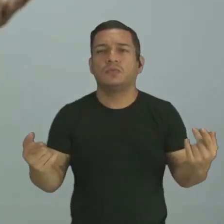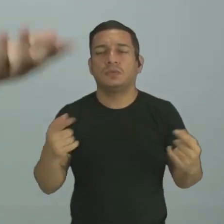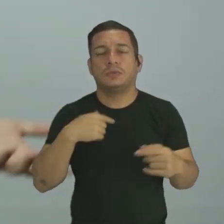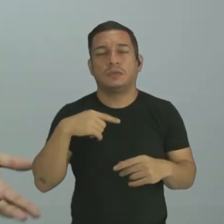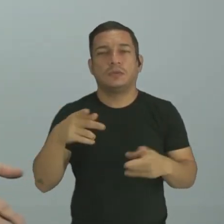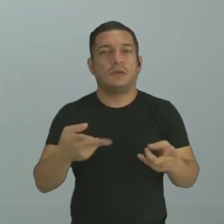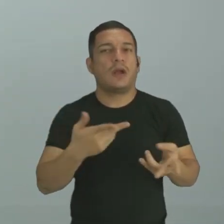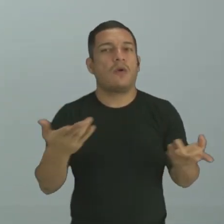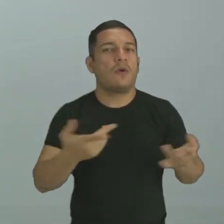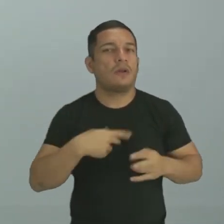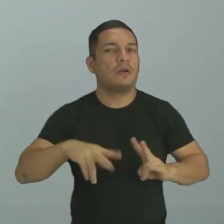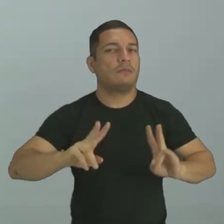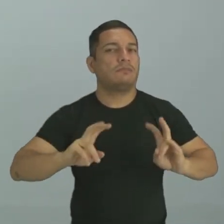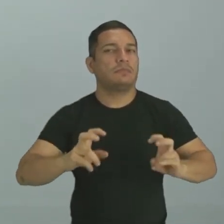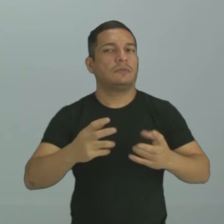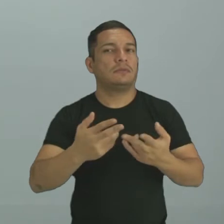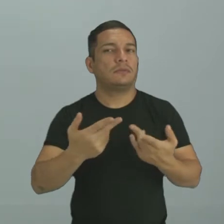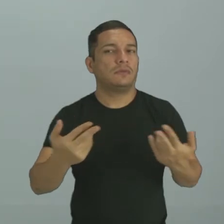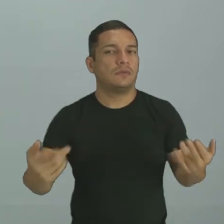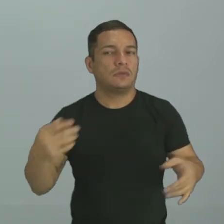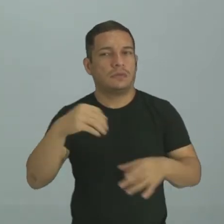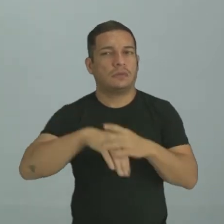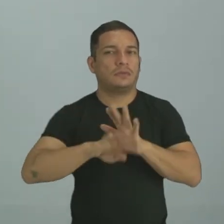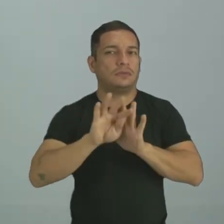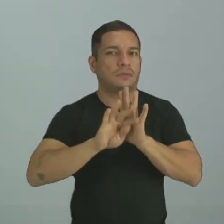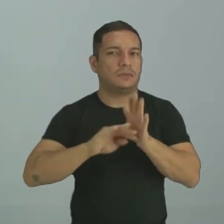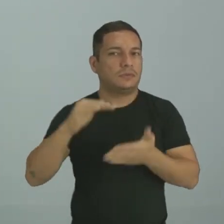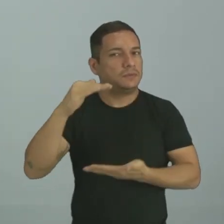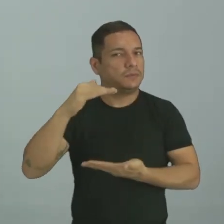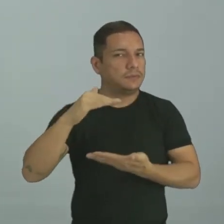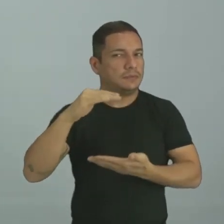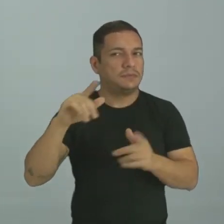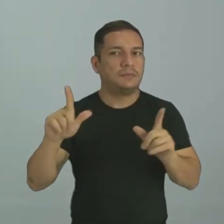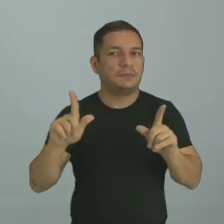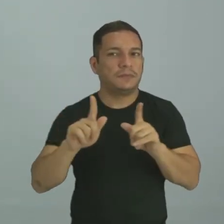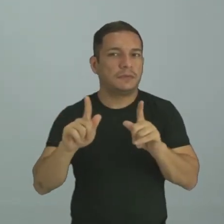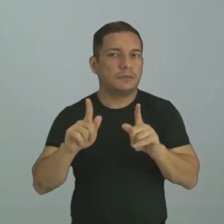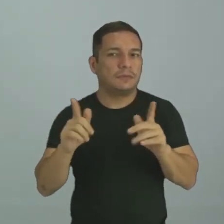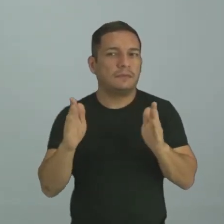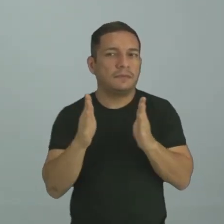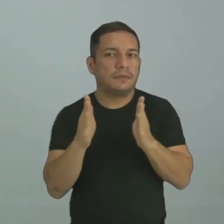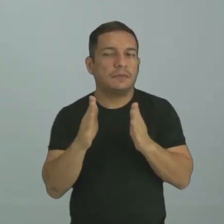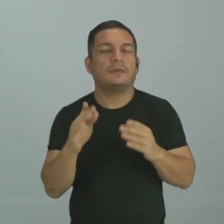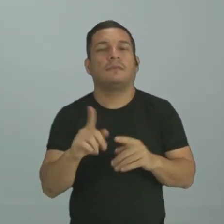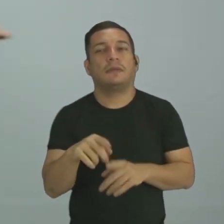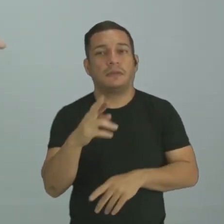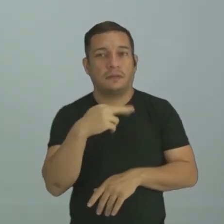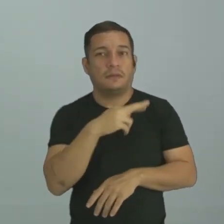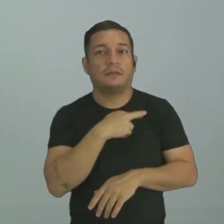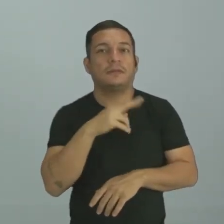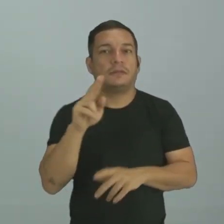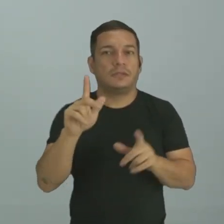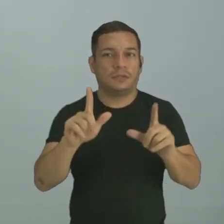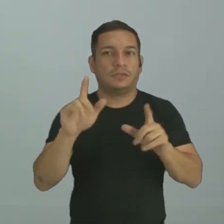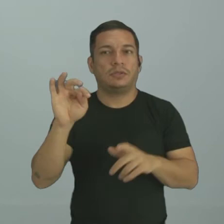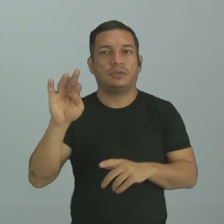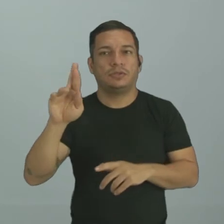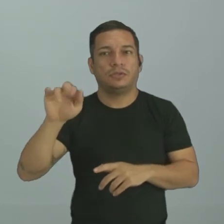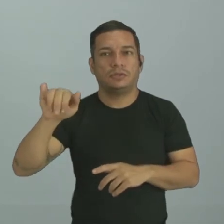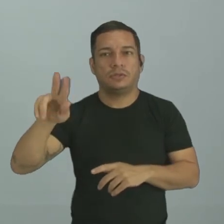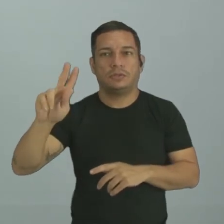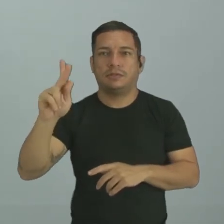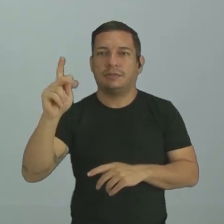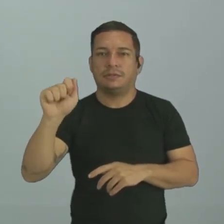enxergando tanta coisa dentro de um texto tão pequeno? Mas essa é uma das funções também da tirinha. Não é só para você ver, achar